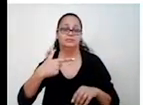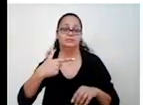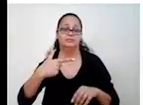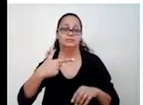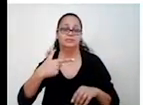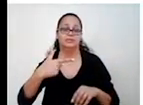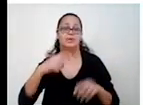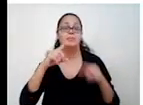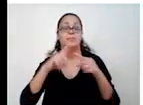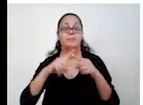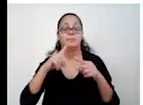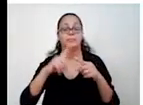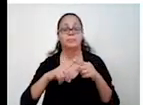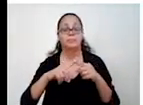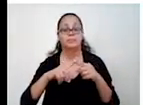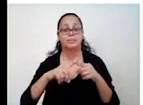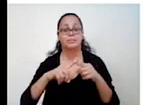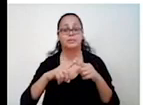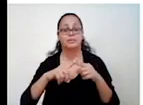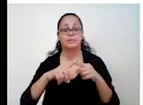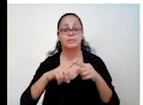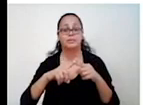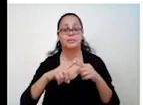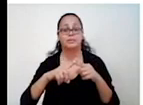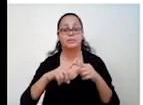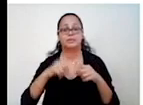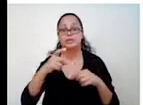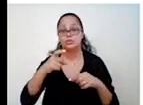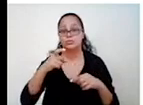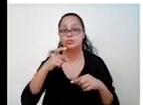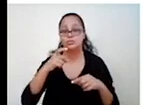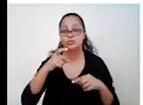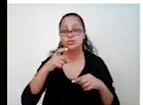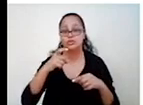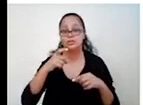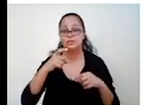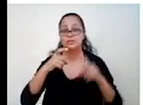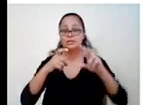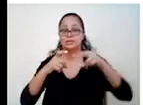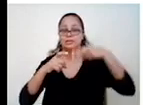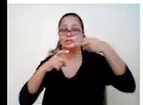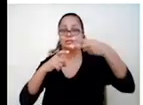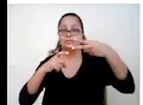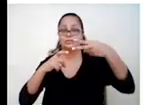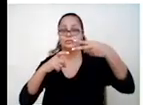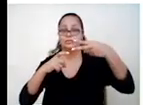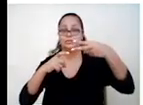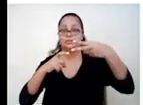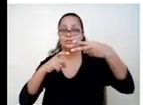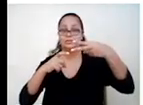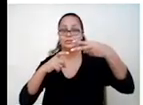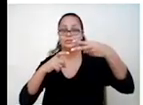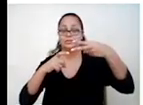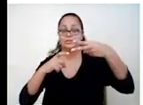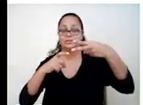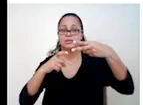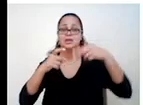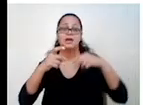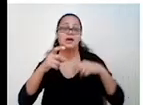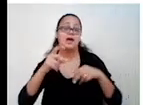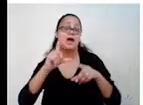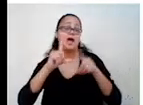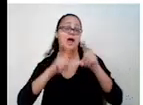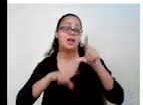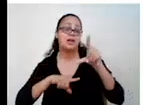Segundo grau, porque na infógnita, tem o 2. Então, por exemplo, aqui a infógnita é o x, a